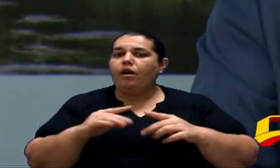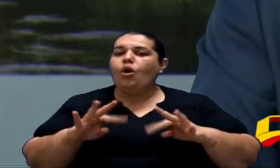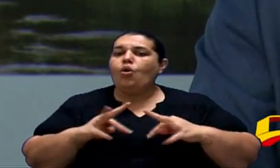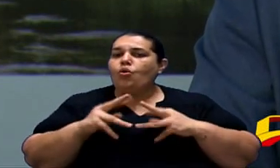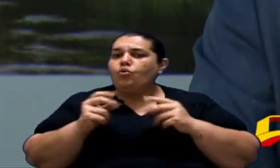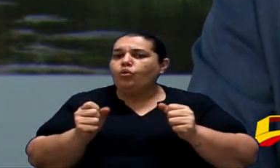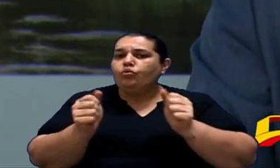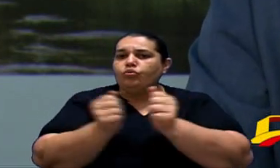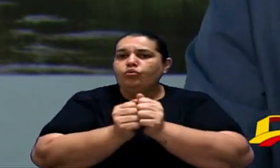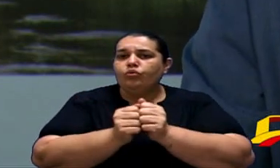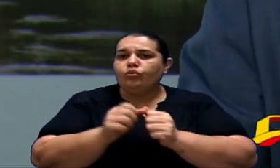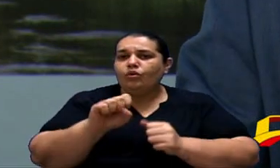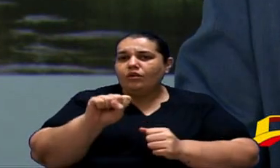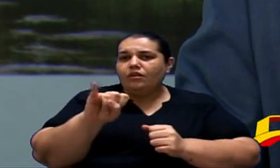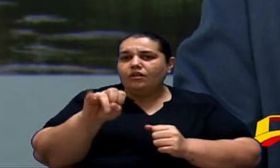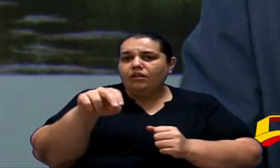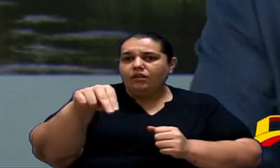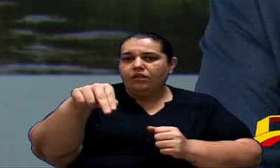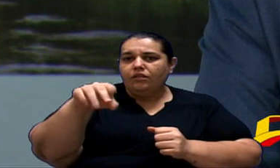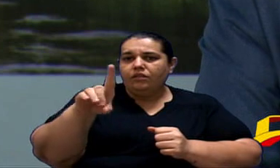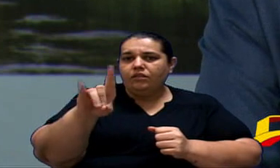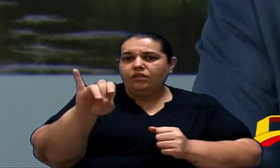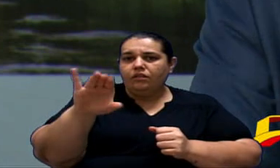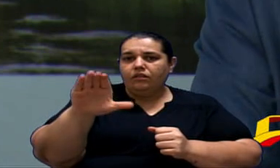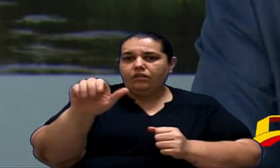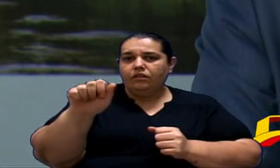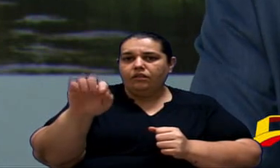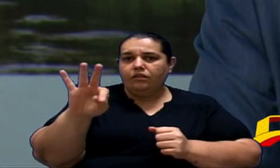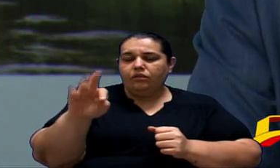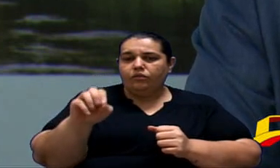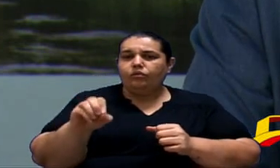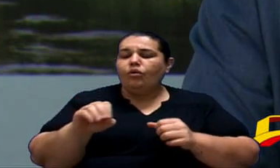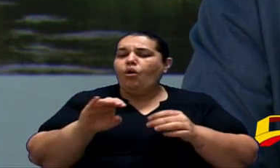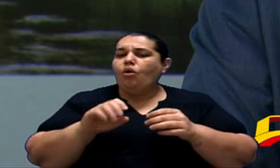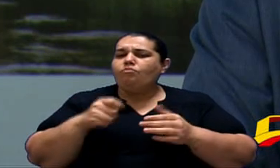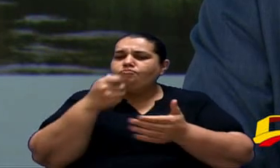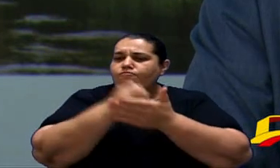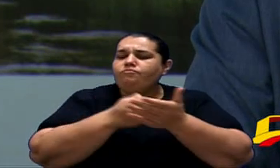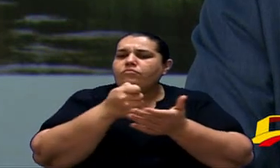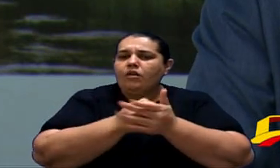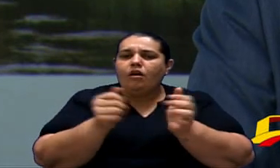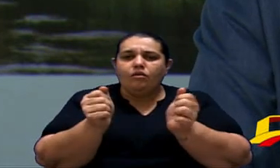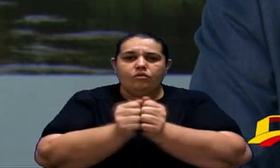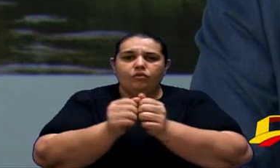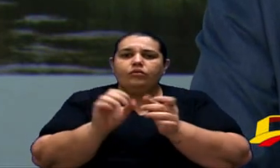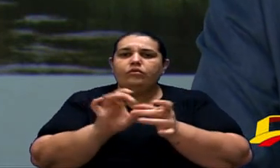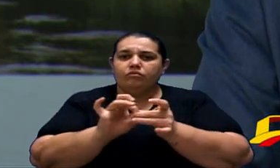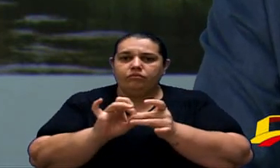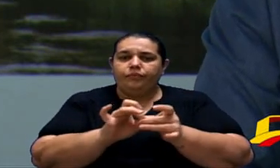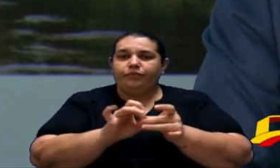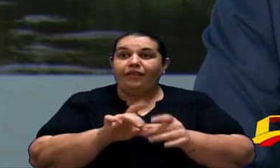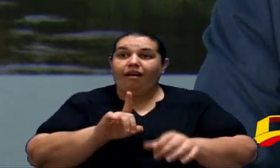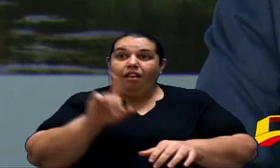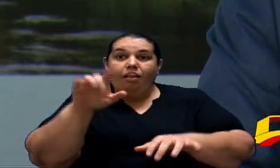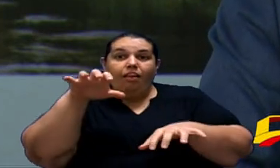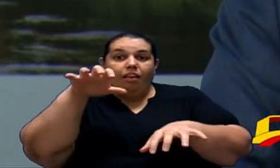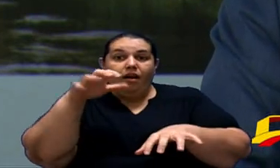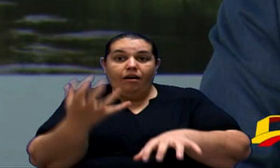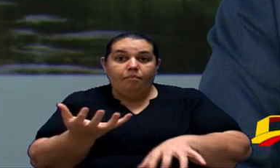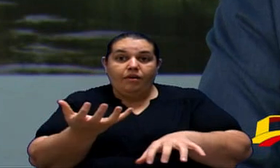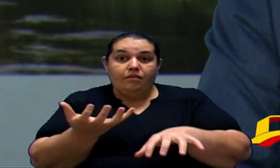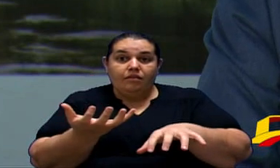Fiquei Muito Contente E Espero Também Lá em Brasília Contar Com Nosso Deputado Federal